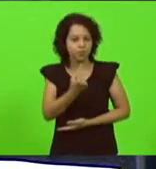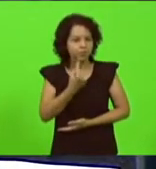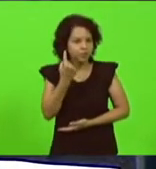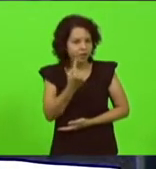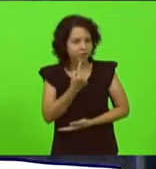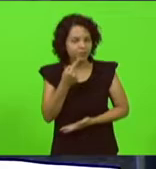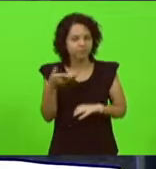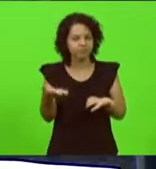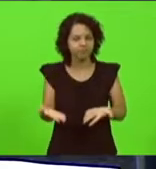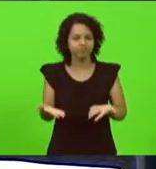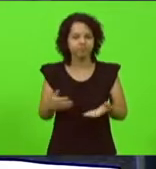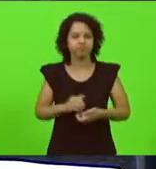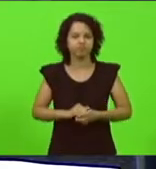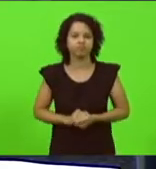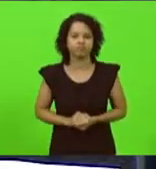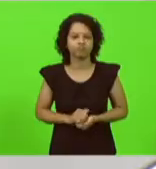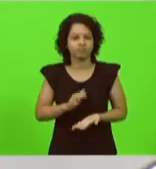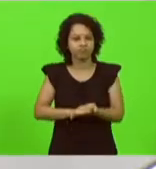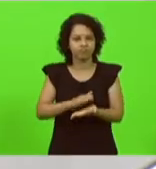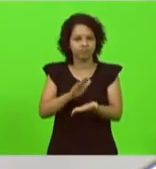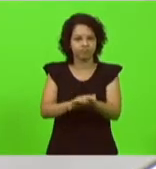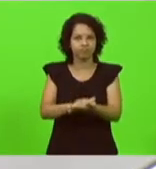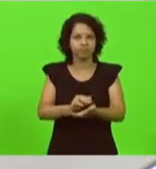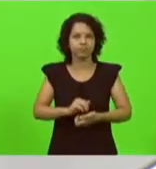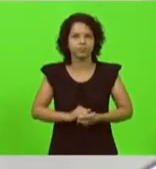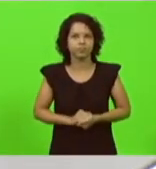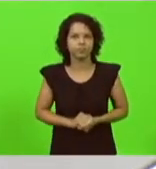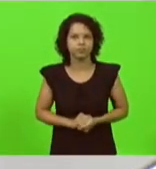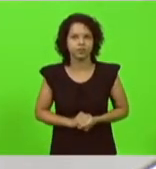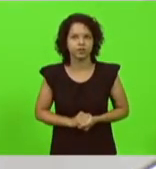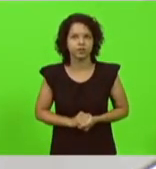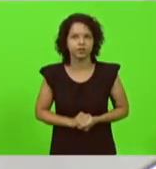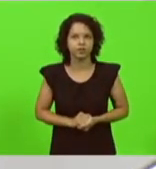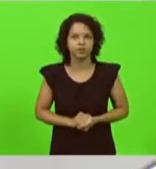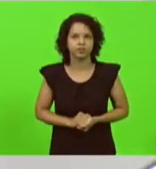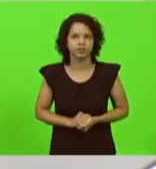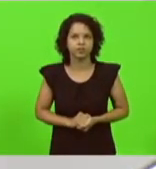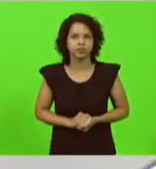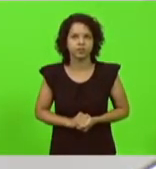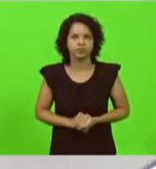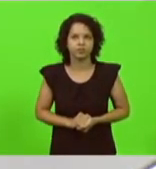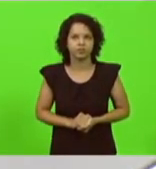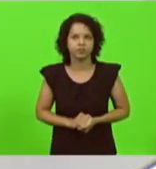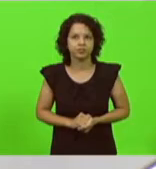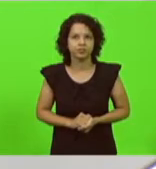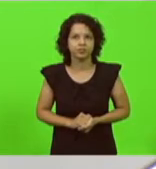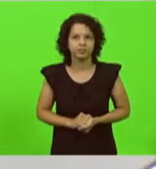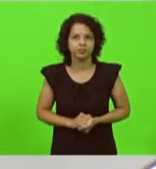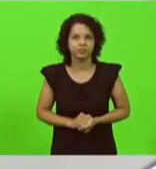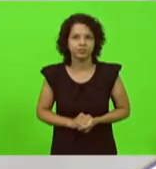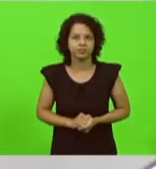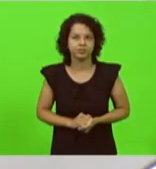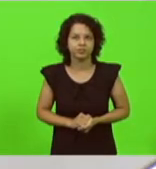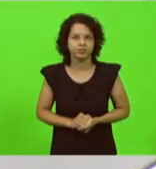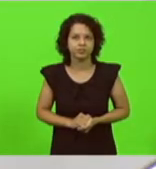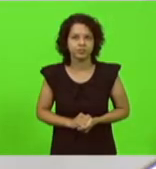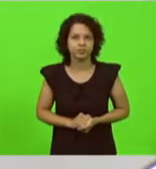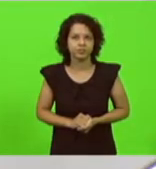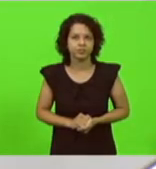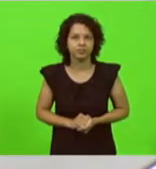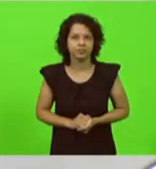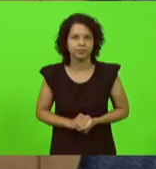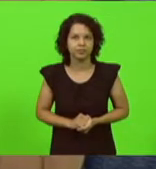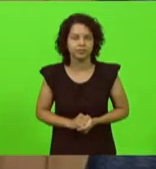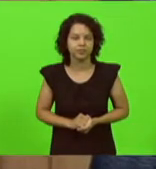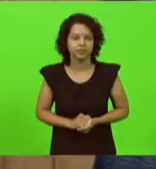aqui. Obrigado e parabéns. Senhor presidente. Então, com a palavra o deputado Nildir Sareta. Senhor presidente, senhores